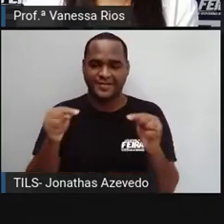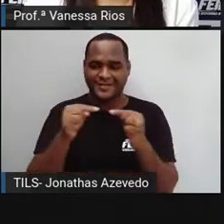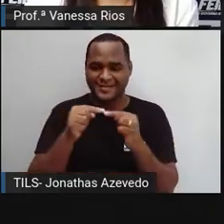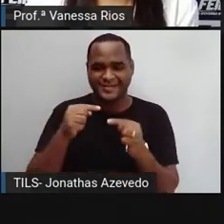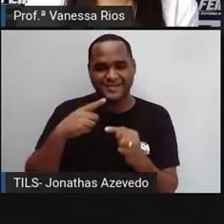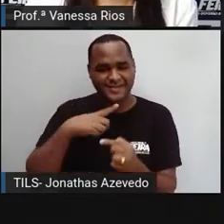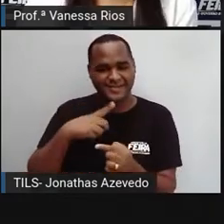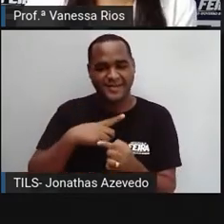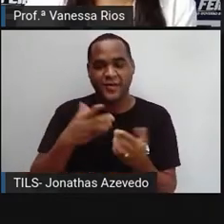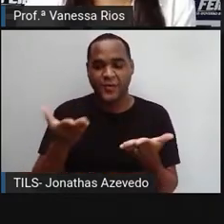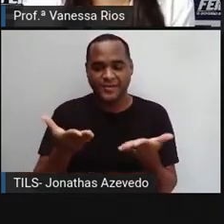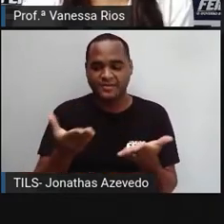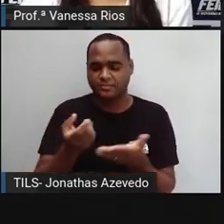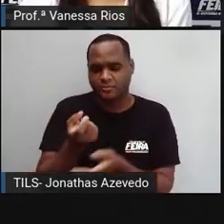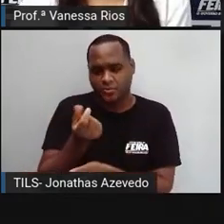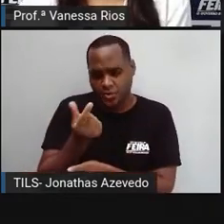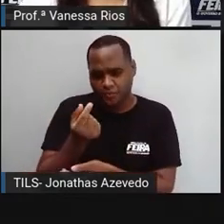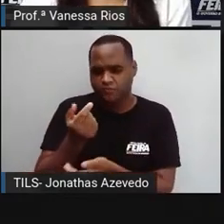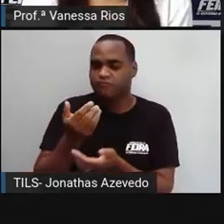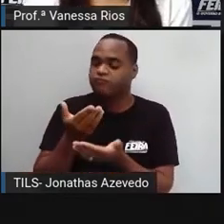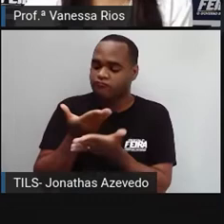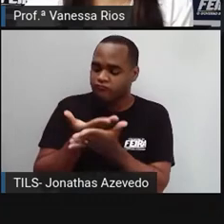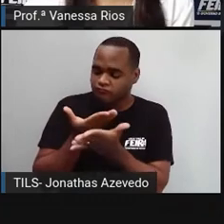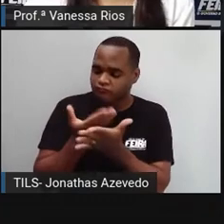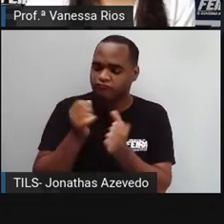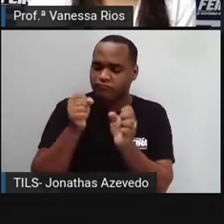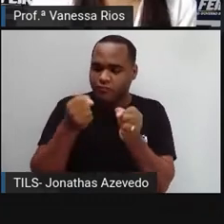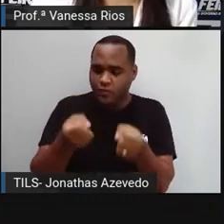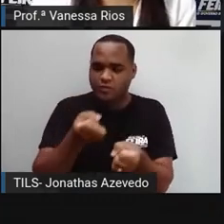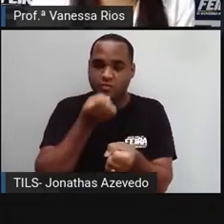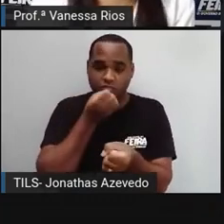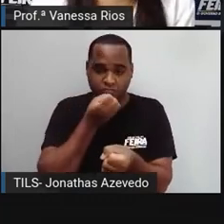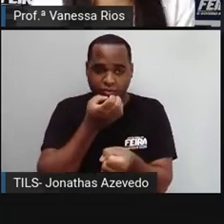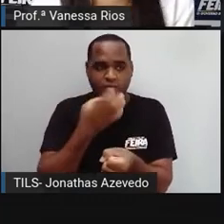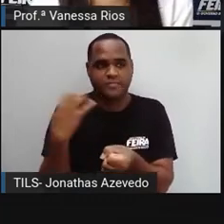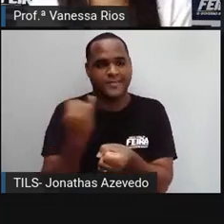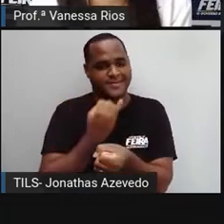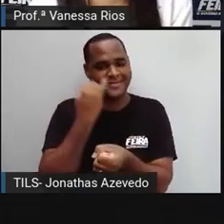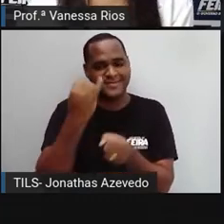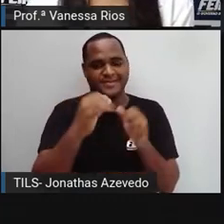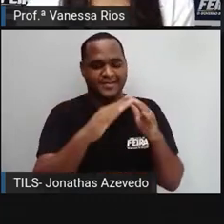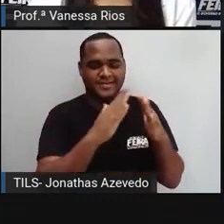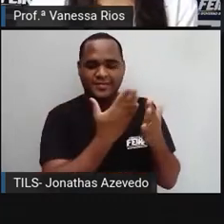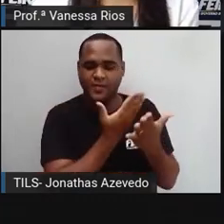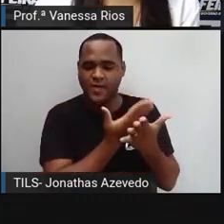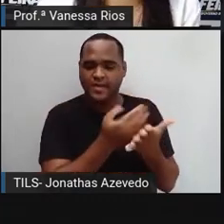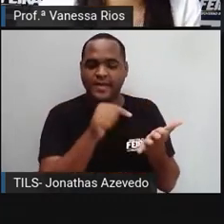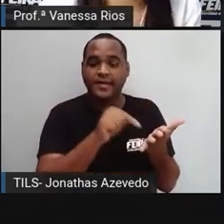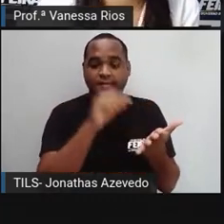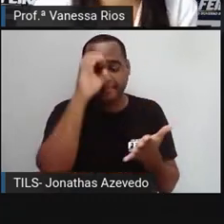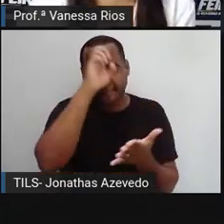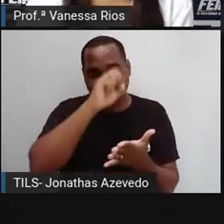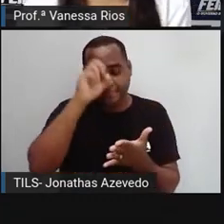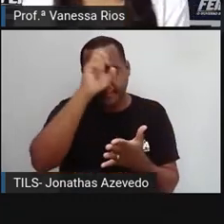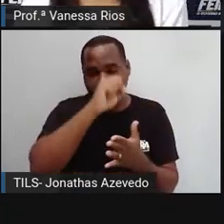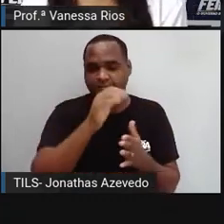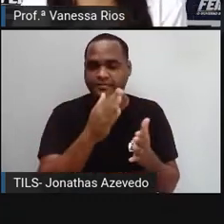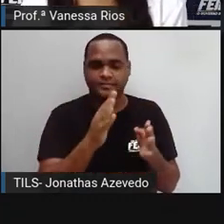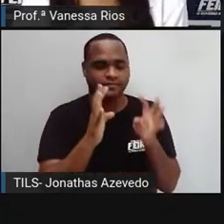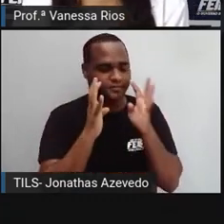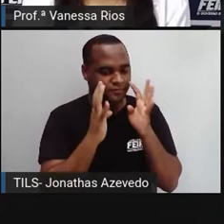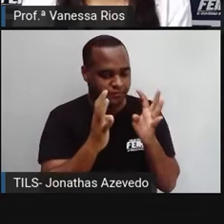dias de hoje em cada vez mais importância. Na escola já se fala muito em aprender a cuidar do dinheiro, a